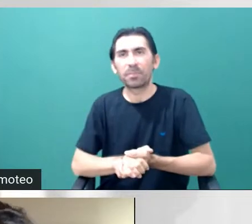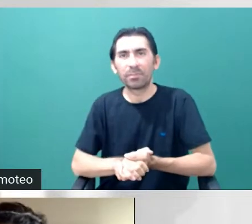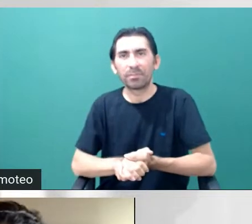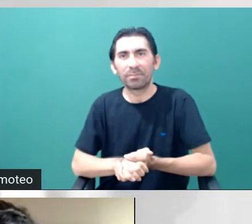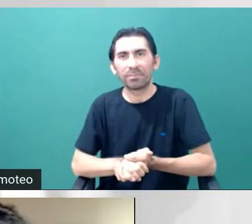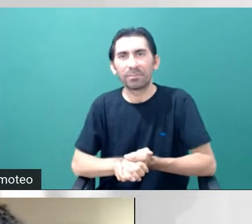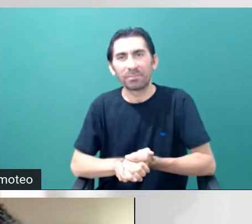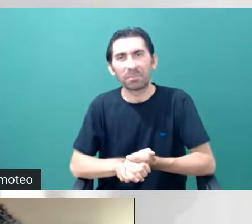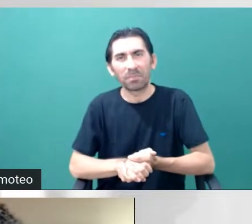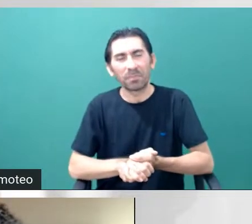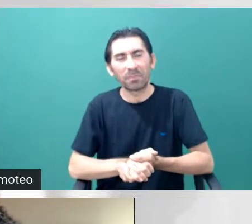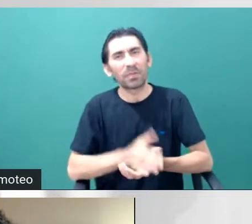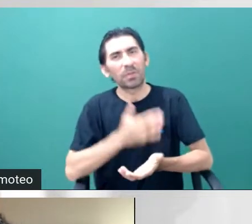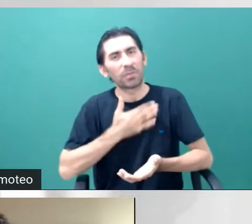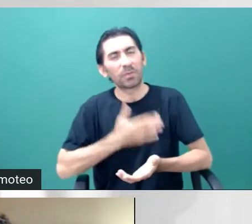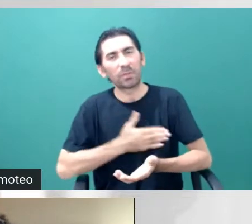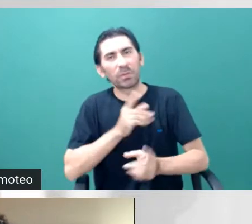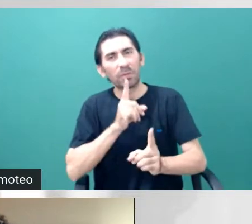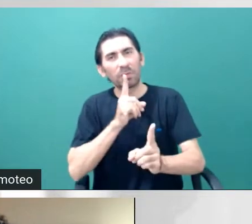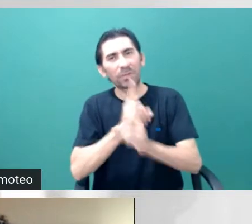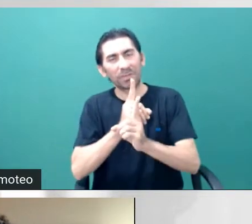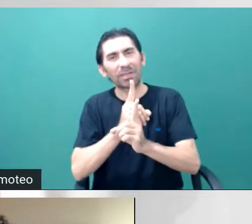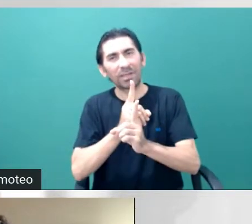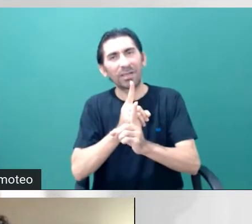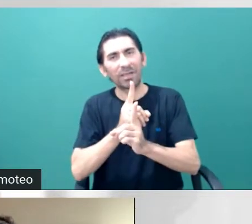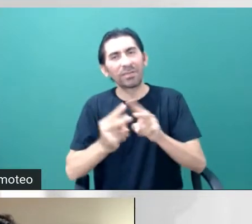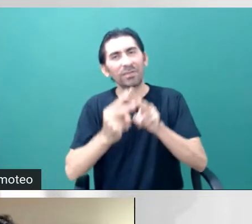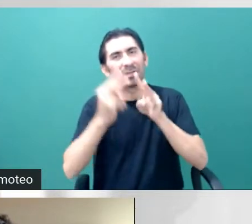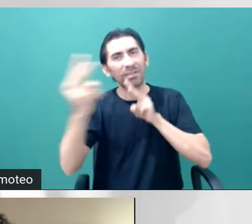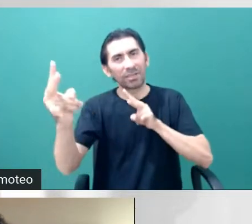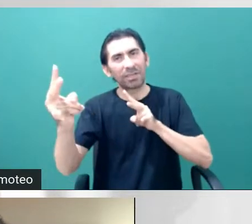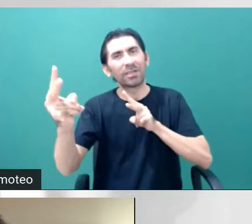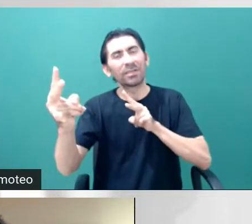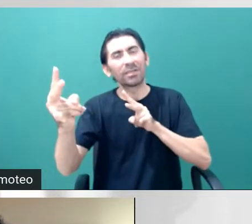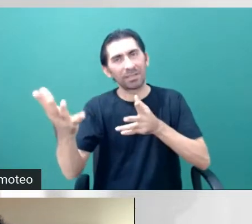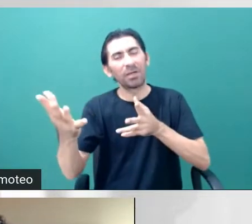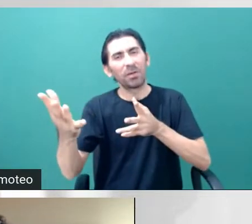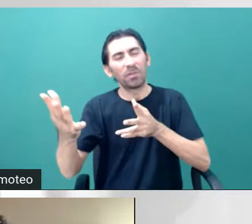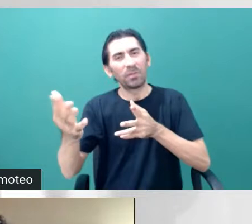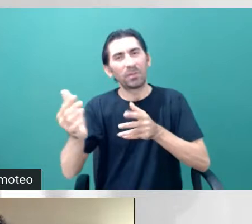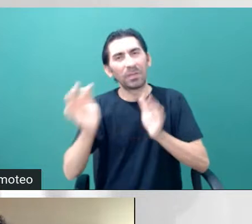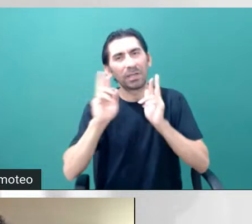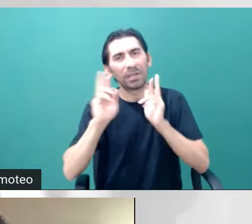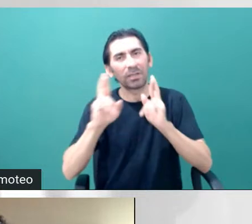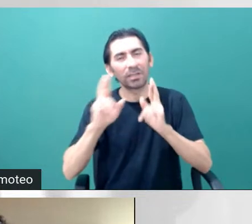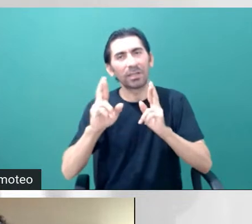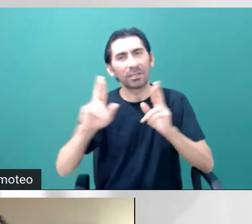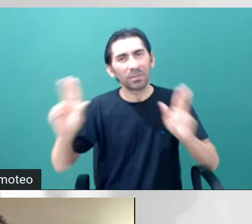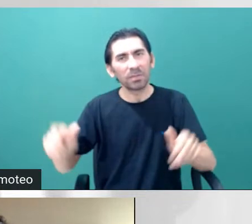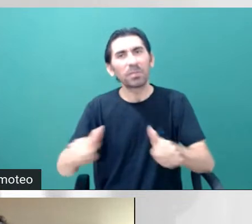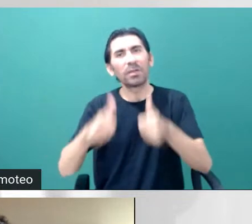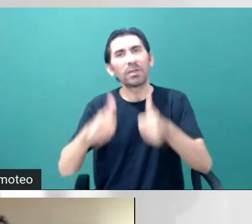vocês, ainda que remotamente. Estar aí no Ceará seria melhor, mas é um prazer enorme.